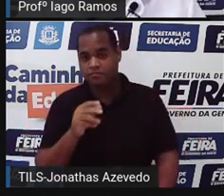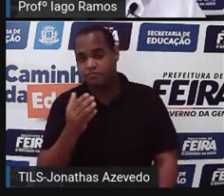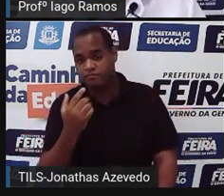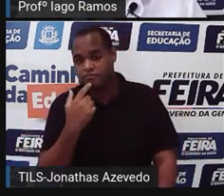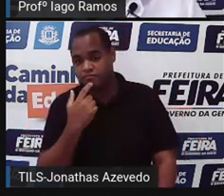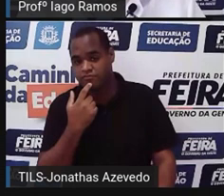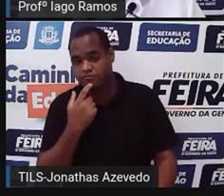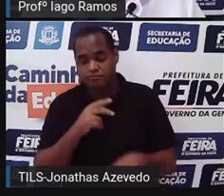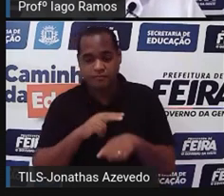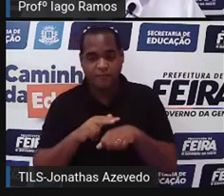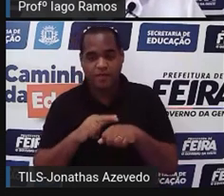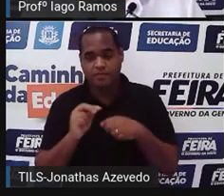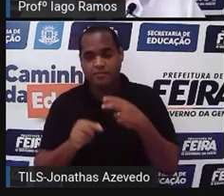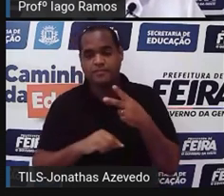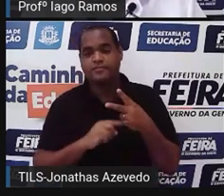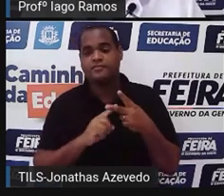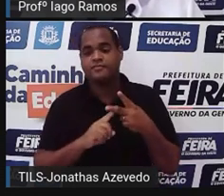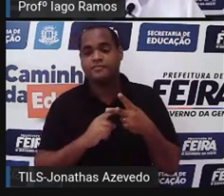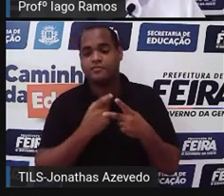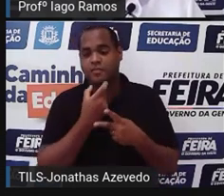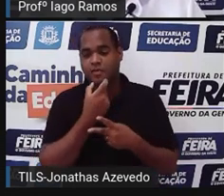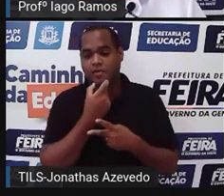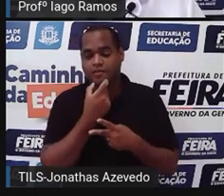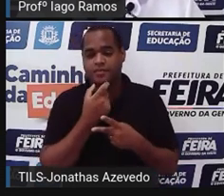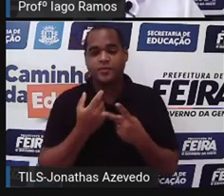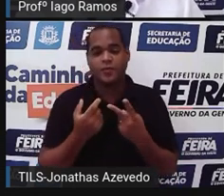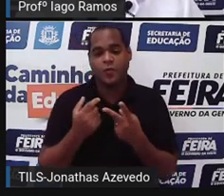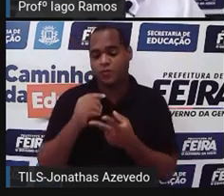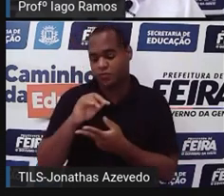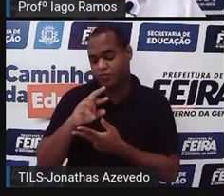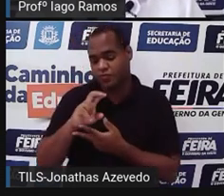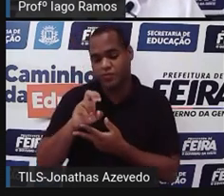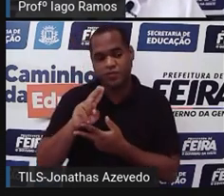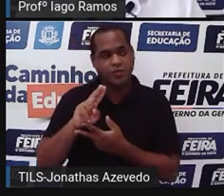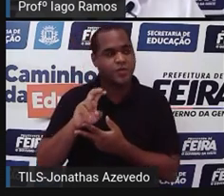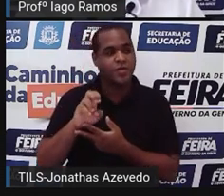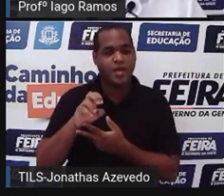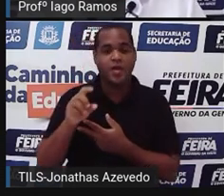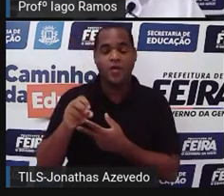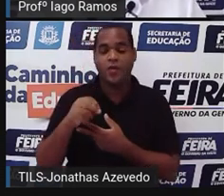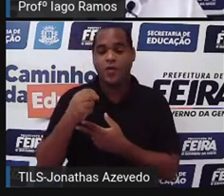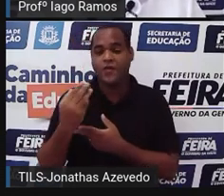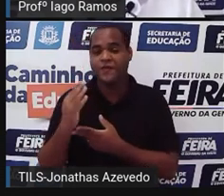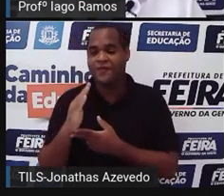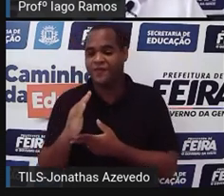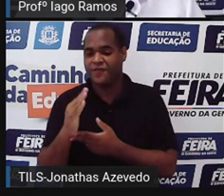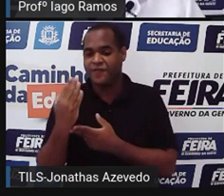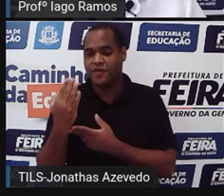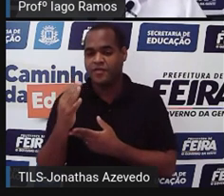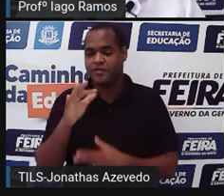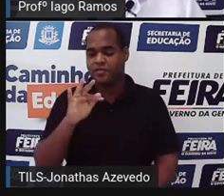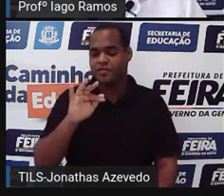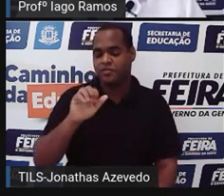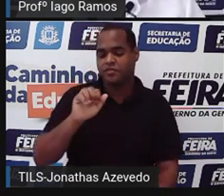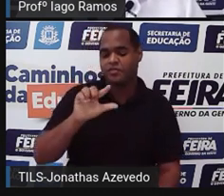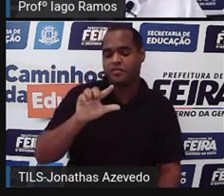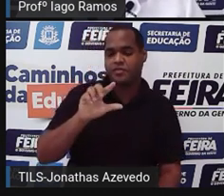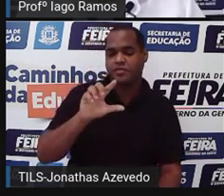botãozinho verde escrito em inglês, true, ou falso, o botãozinho vermelho